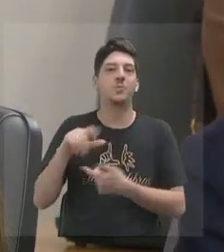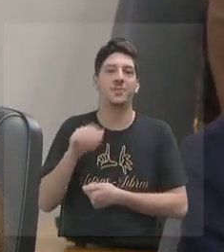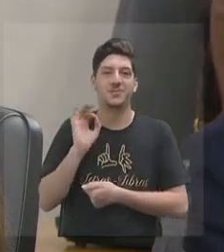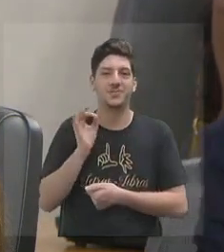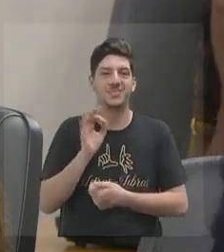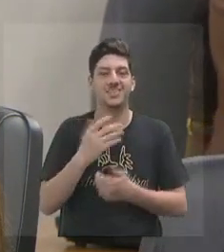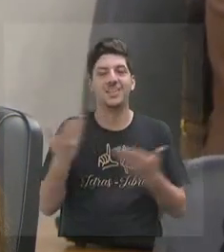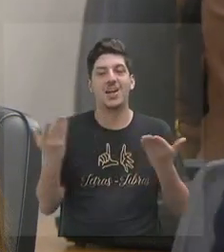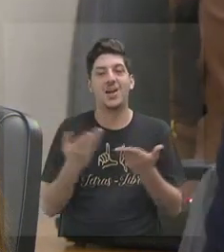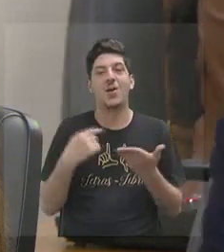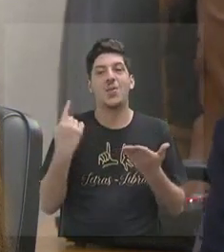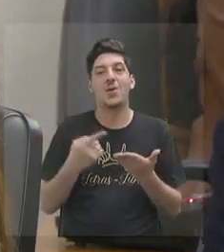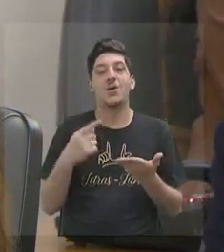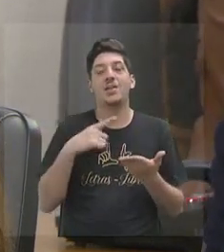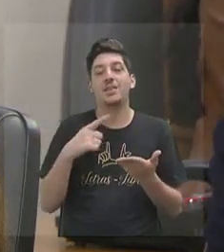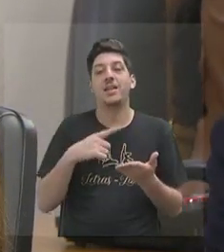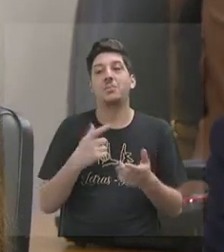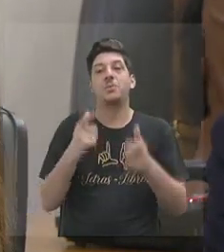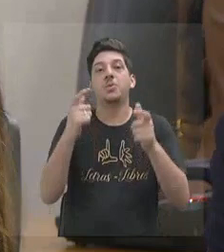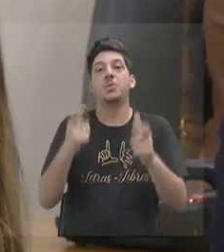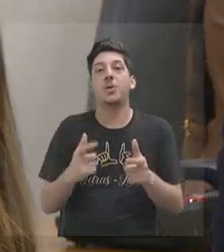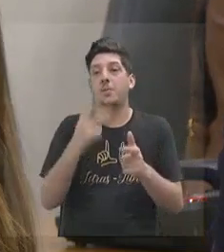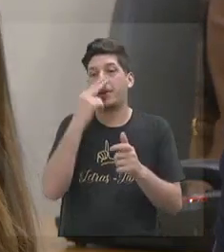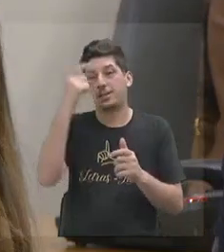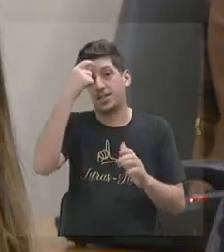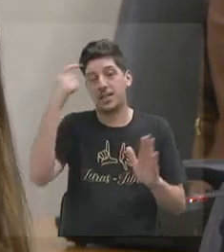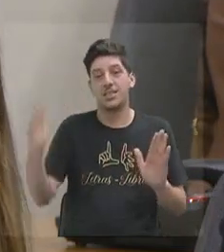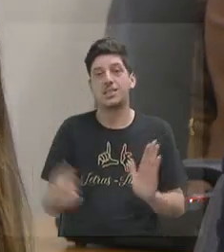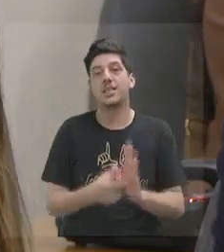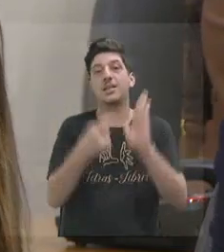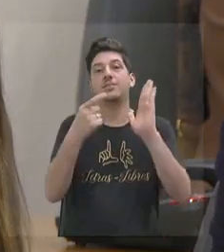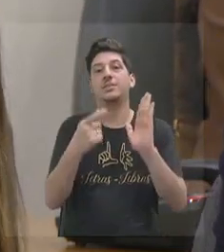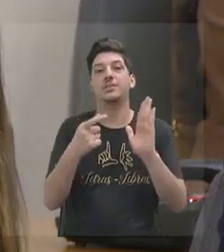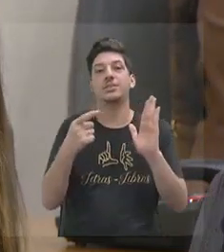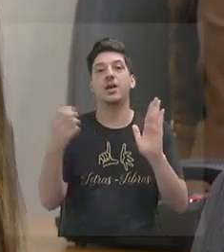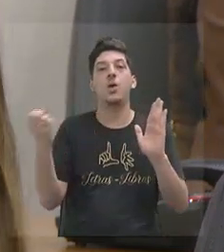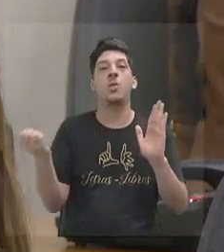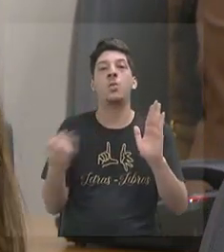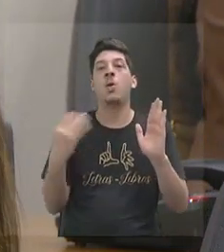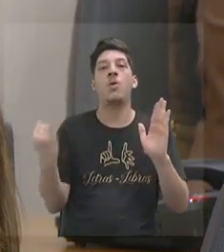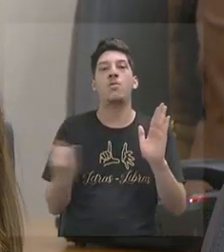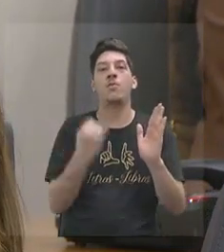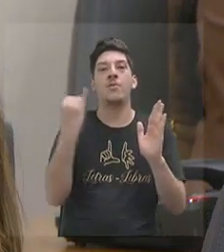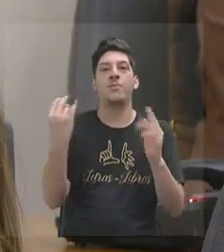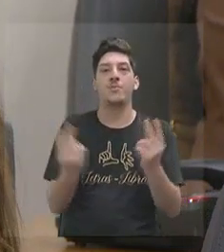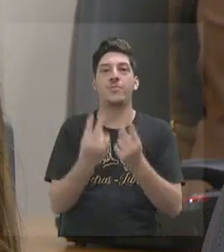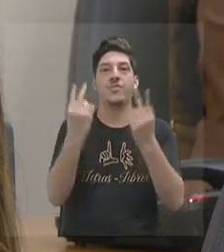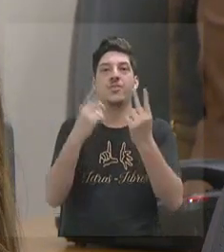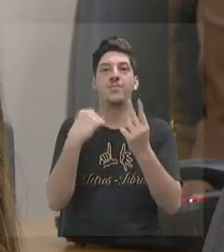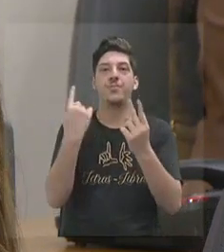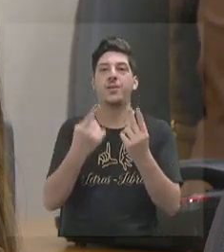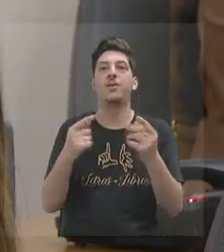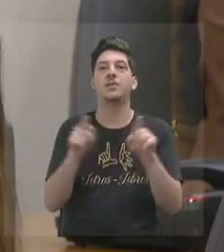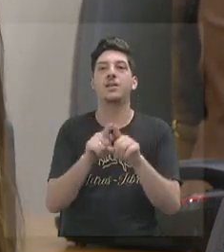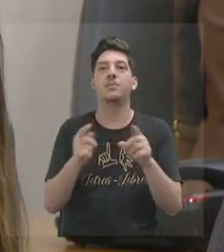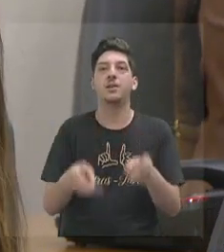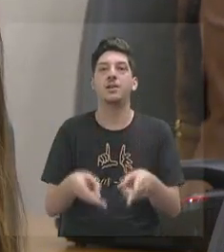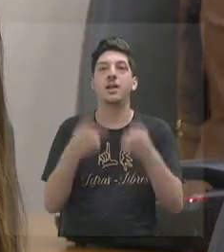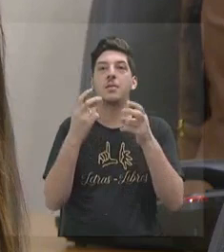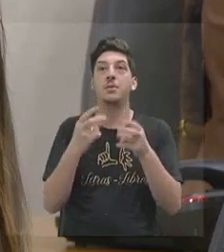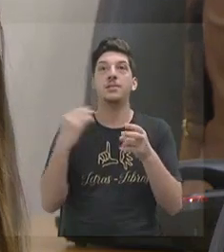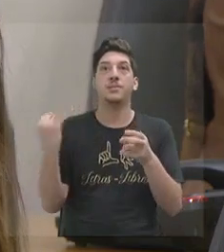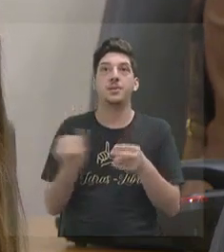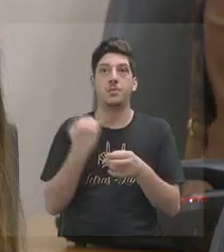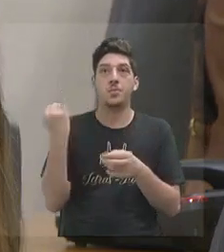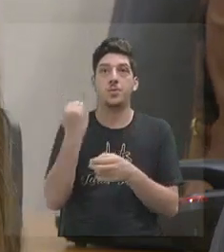em um ambiente onde a inteligência artificial é um novo cenário. E a gente vê o tanto que isso é importante